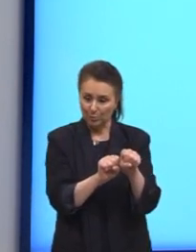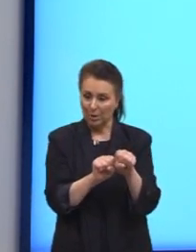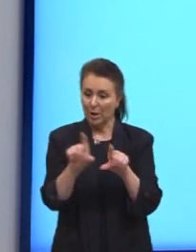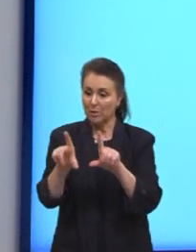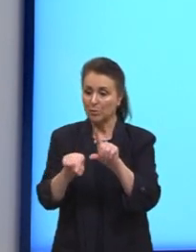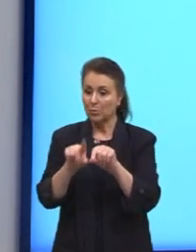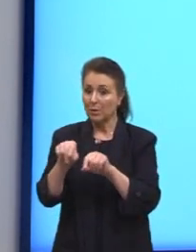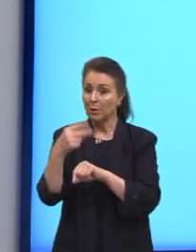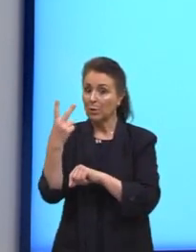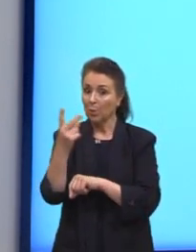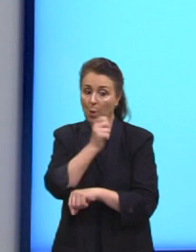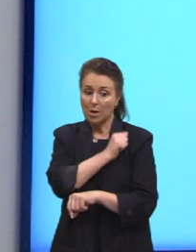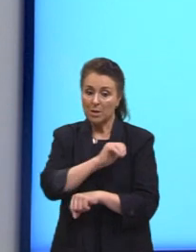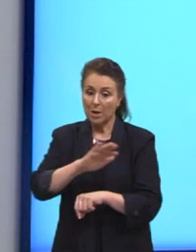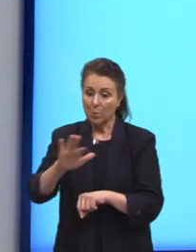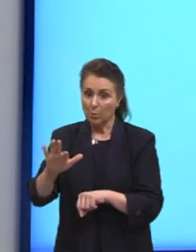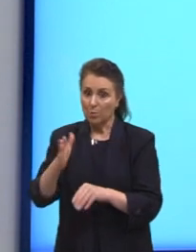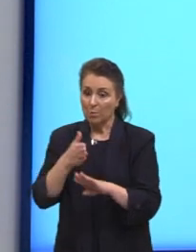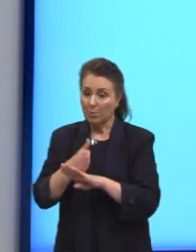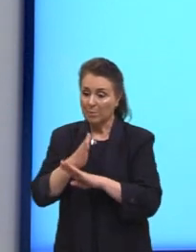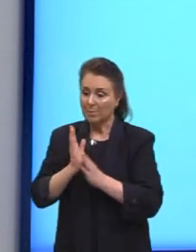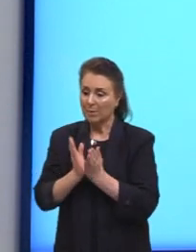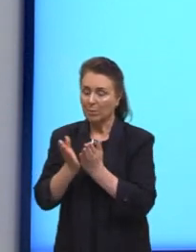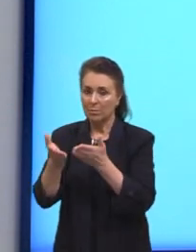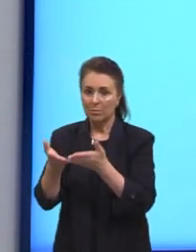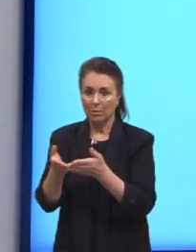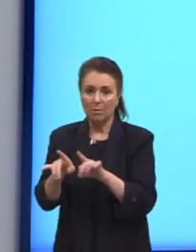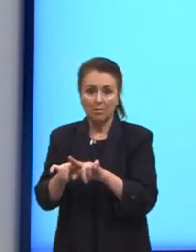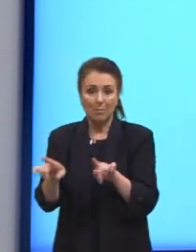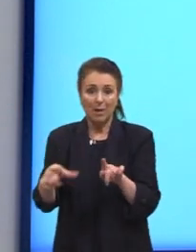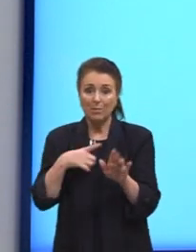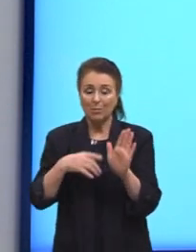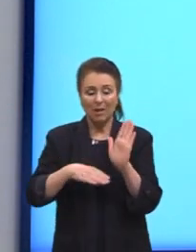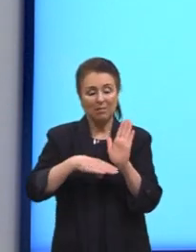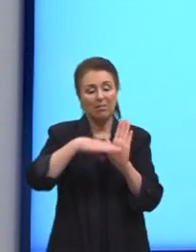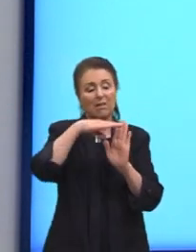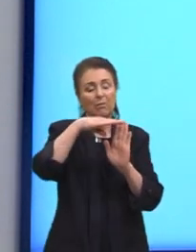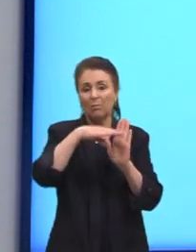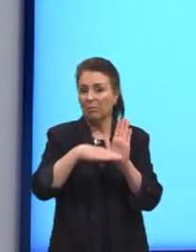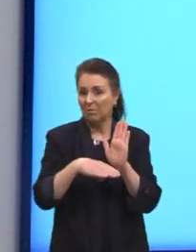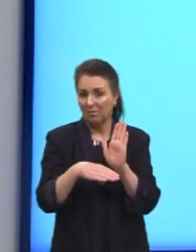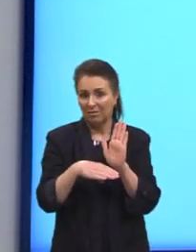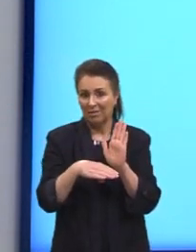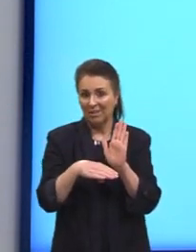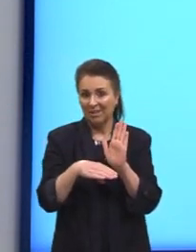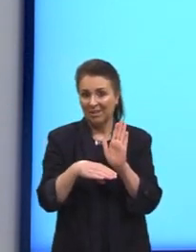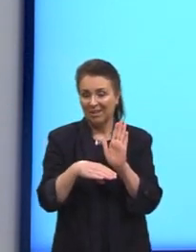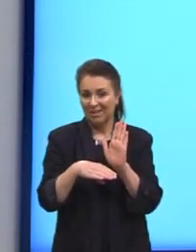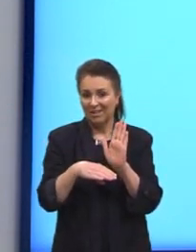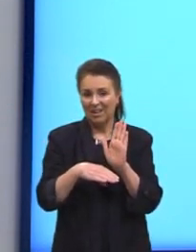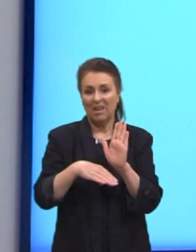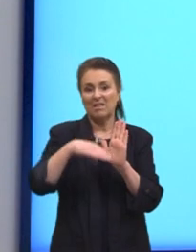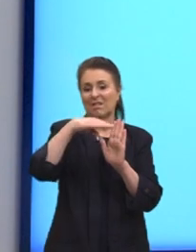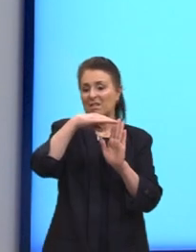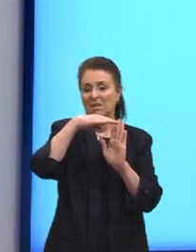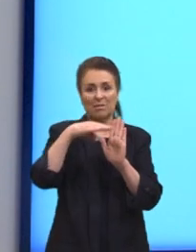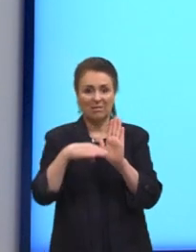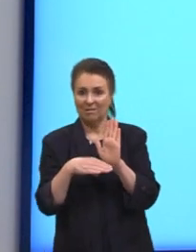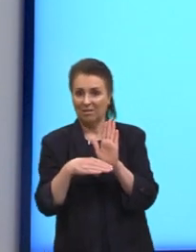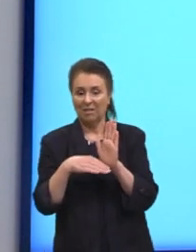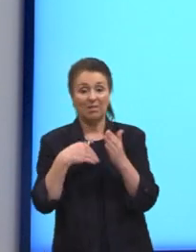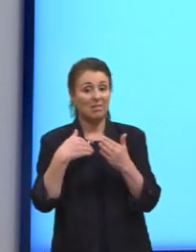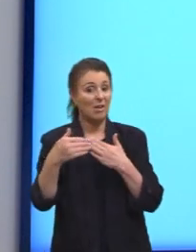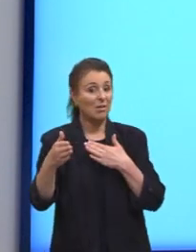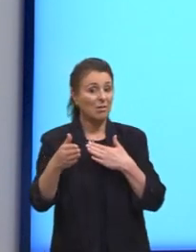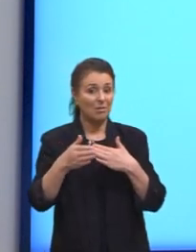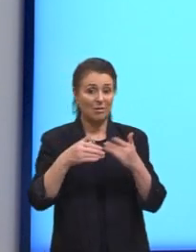alunos para a comissão, mas a ordem não importa, porque não tem nível diferente. Um vai ficar com o nível acima do outro. Tanto faz